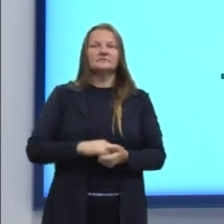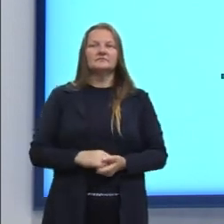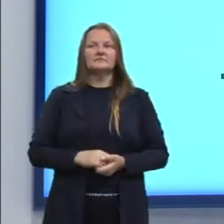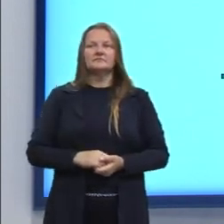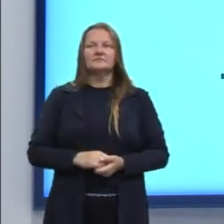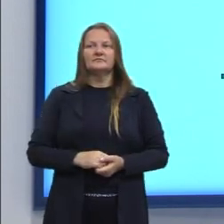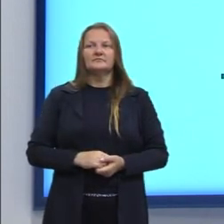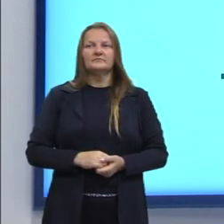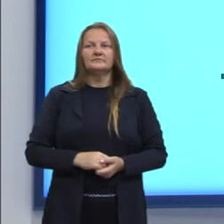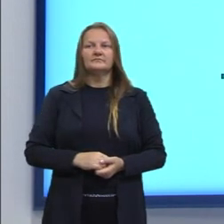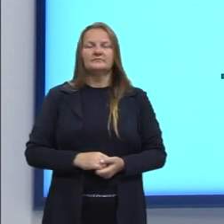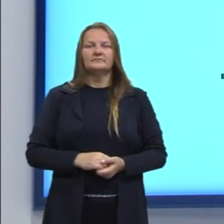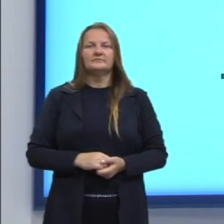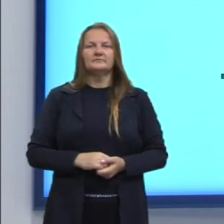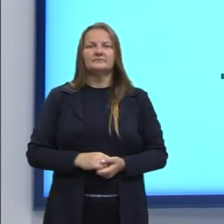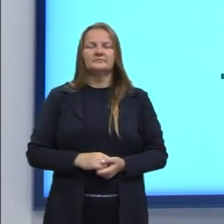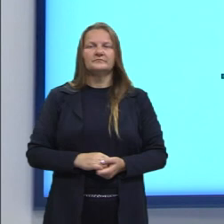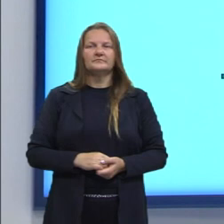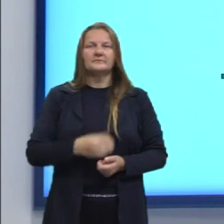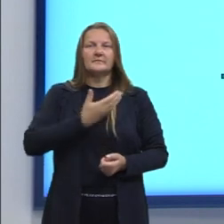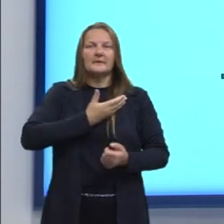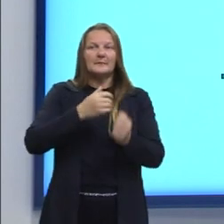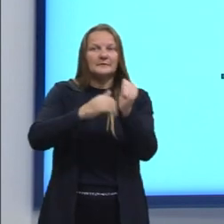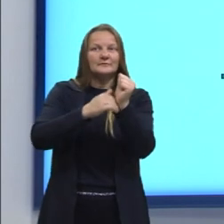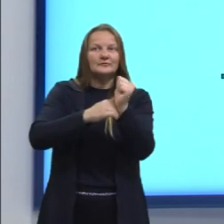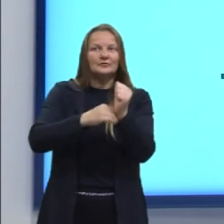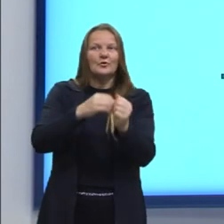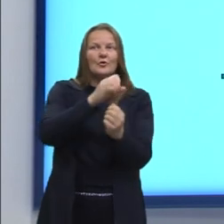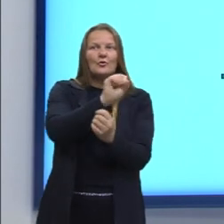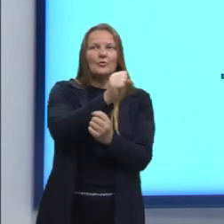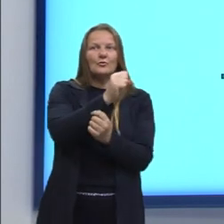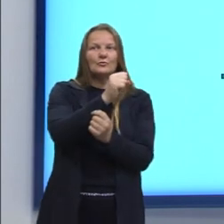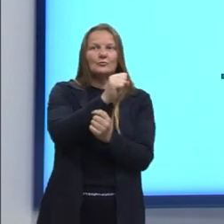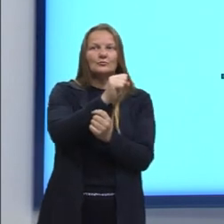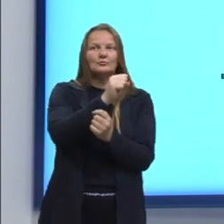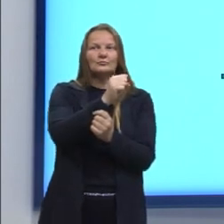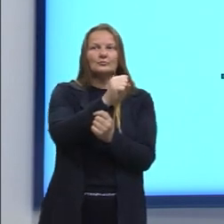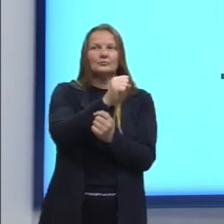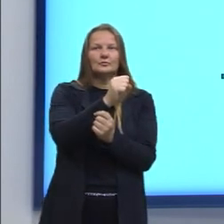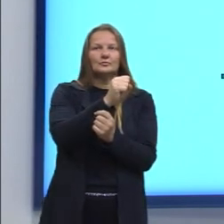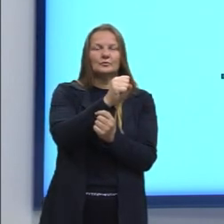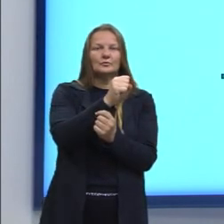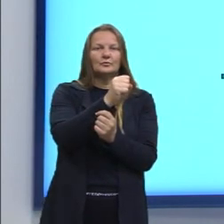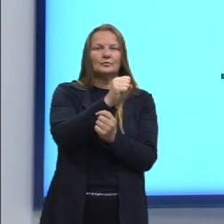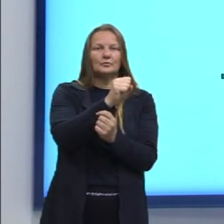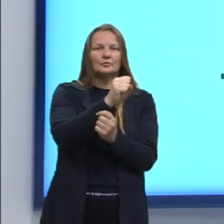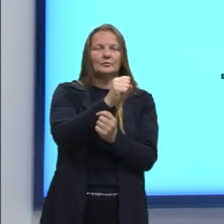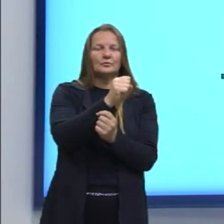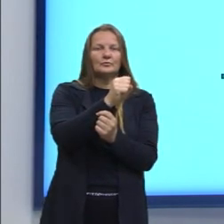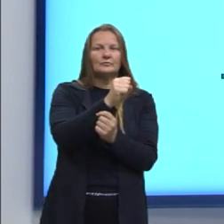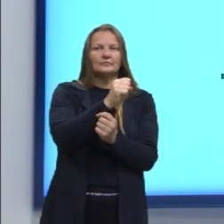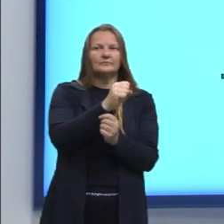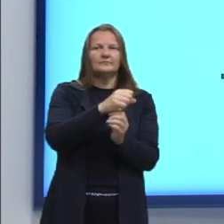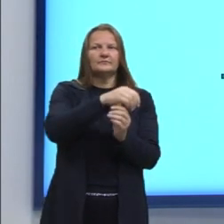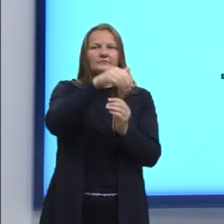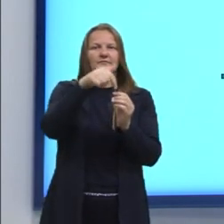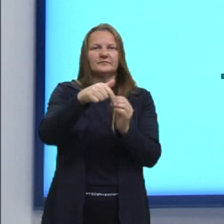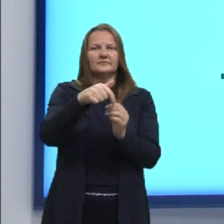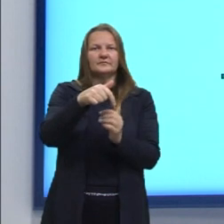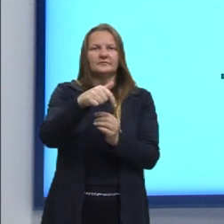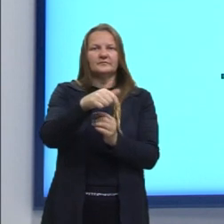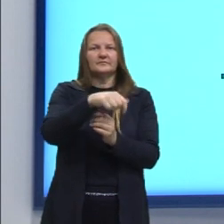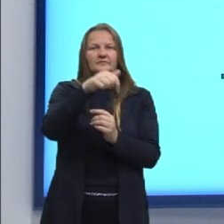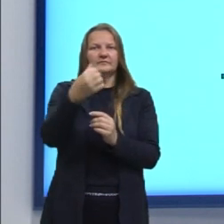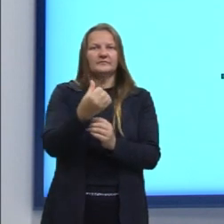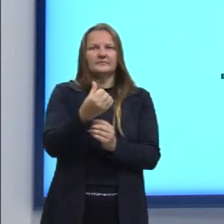nosso, do amigo secreto, eu tenho 8 pessoas que podem ocupar essa posição. Depois eu vou ter 7,